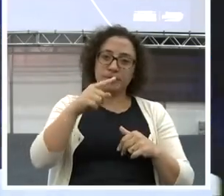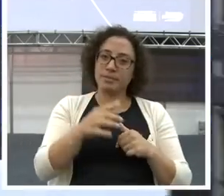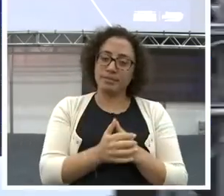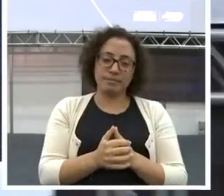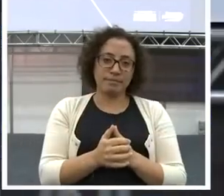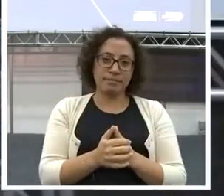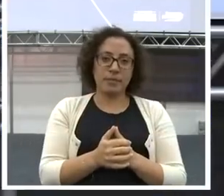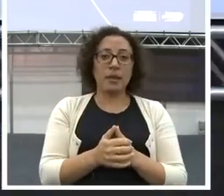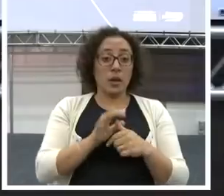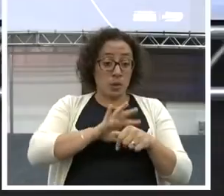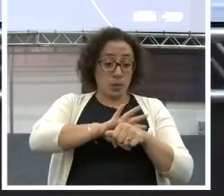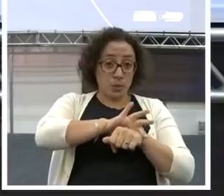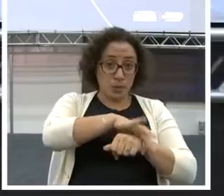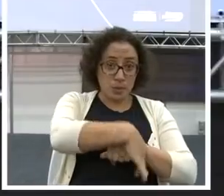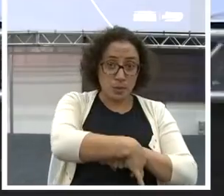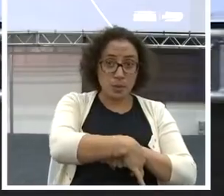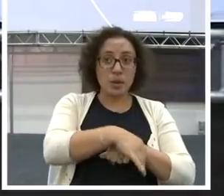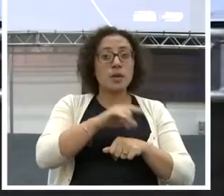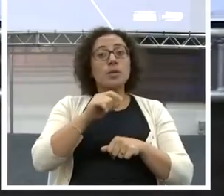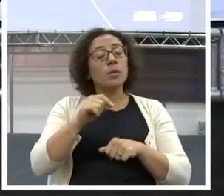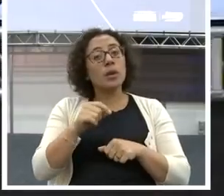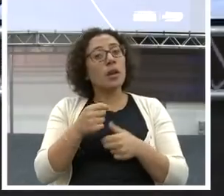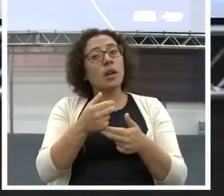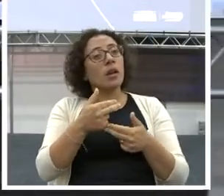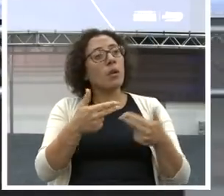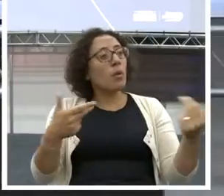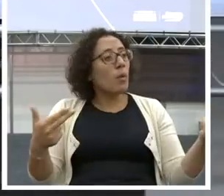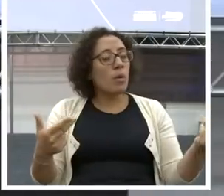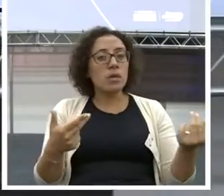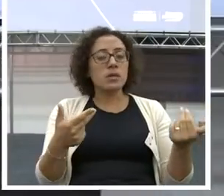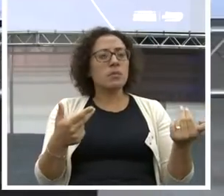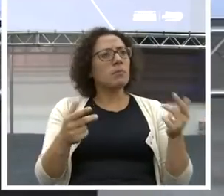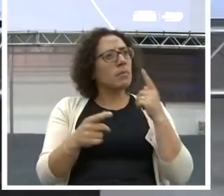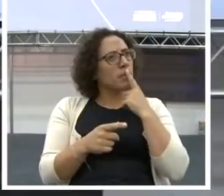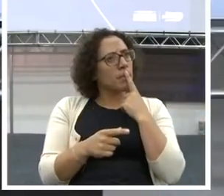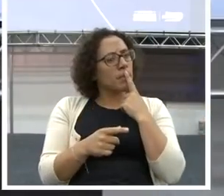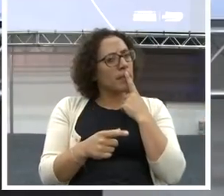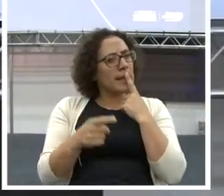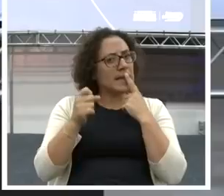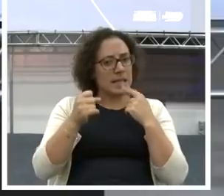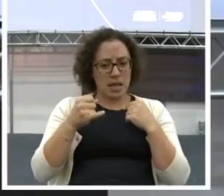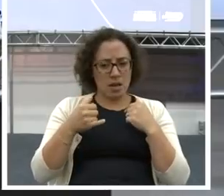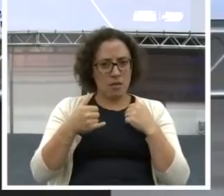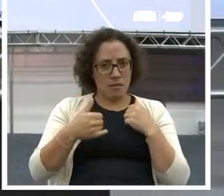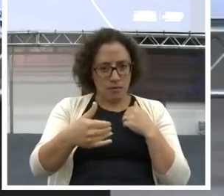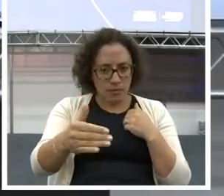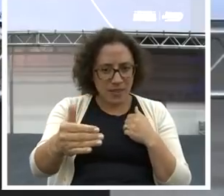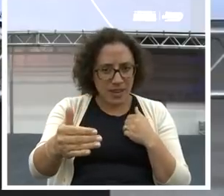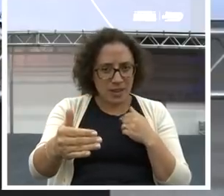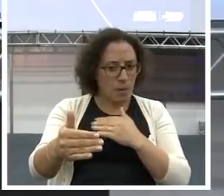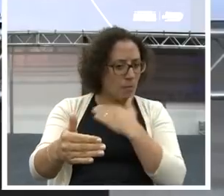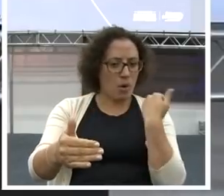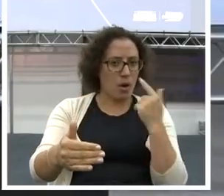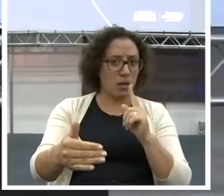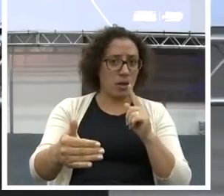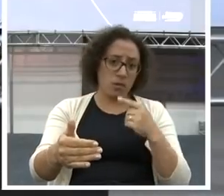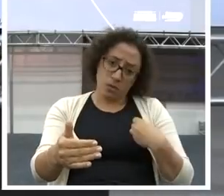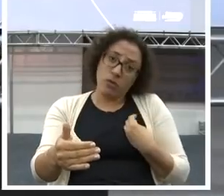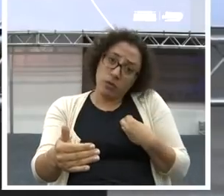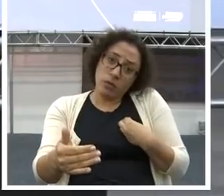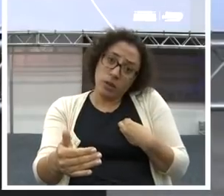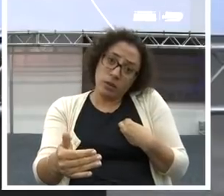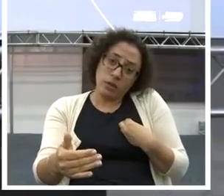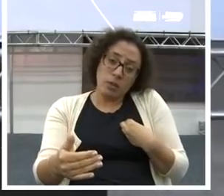a você ter essas coisas. Aí você fala assim, se eu não vou morrer agora. Eu vou o quê? Viver.